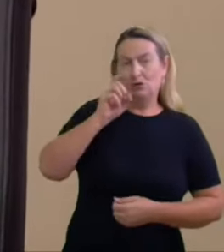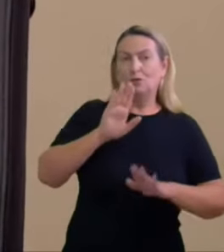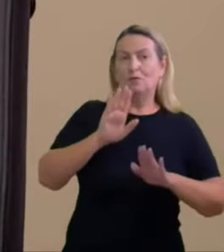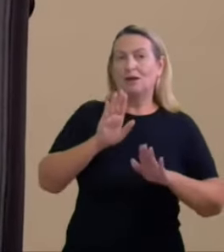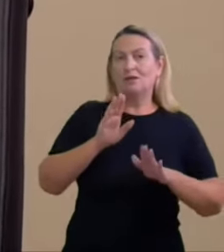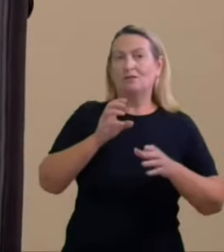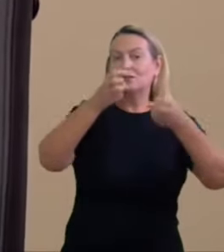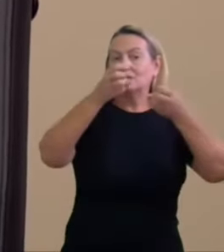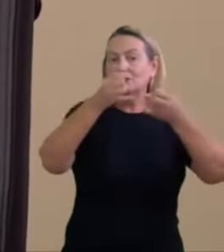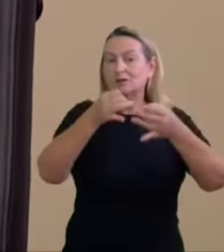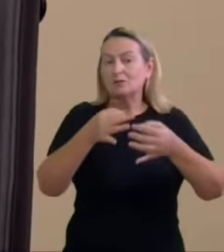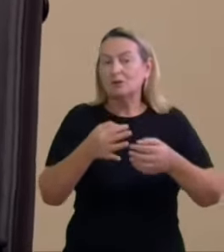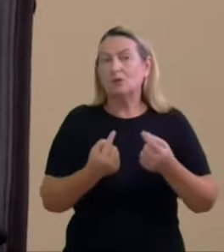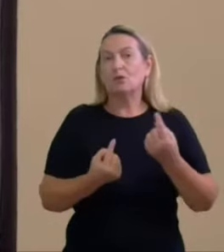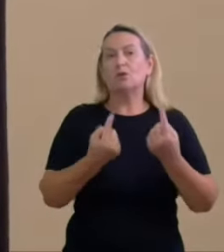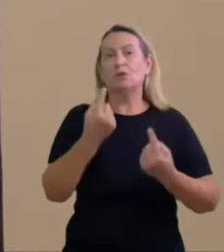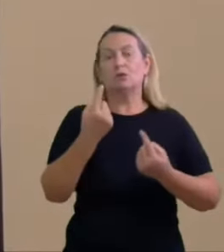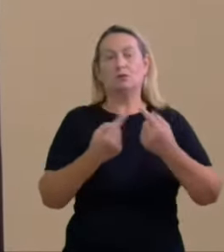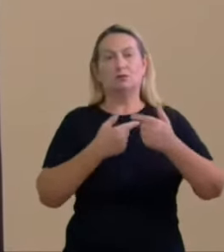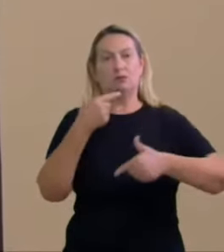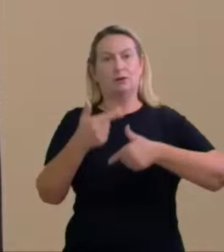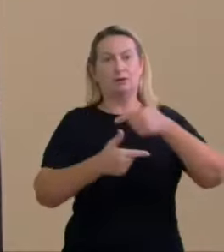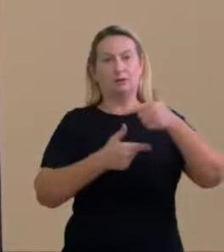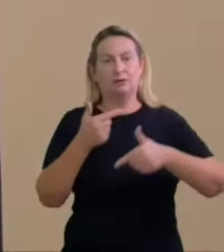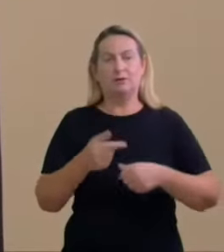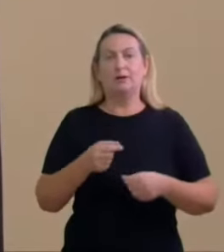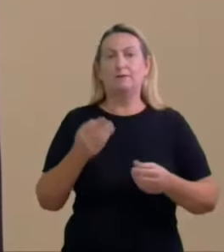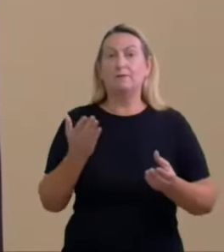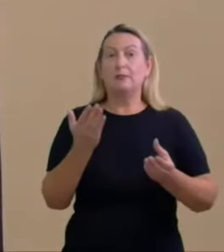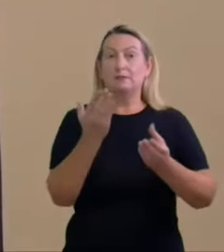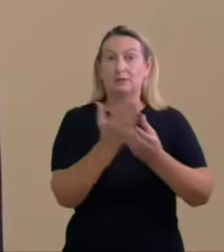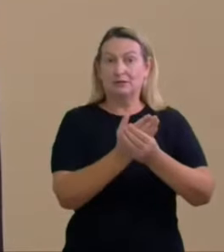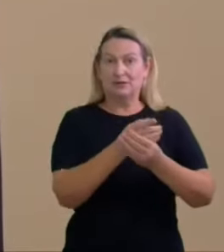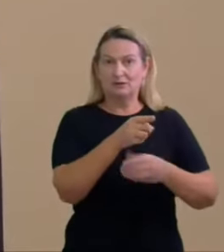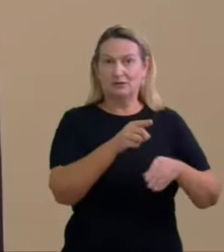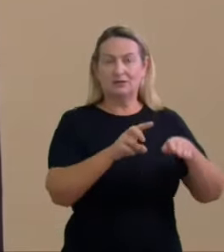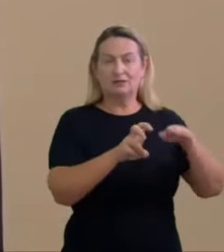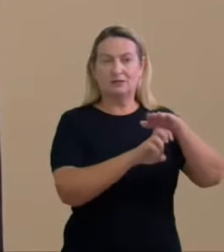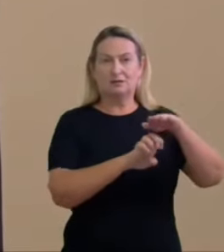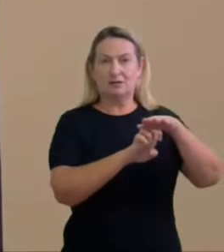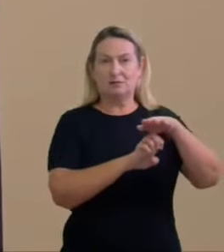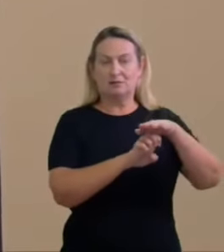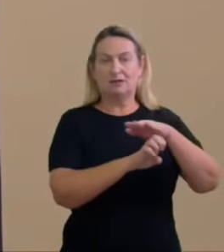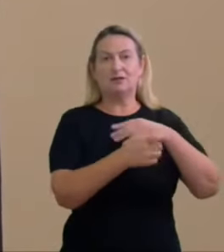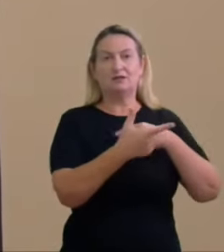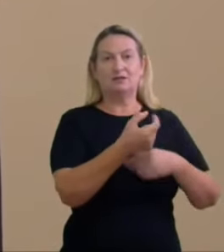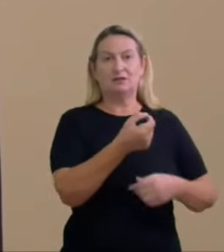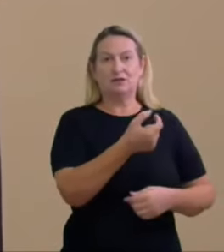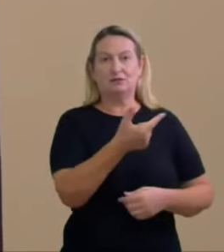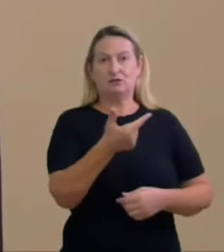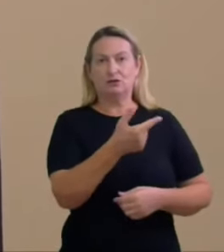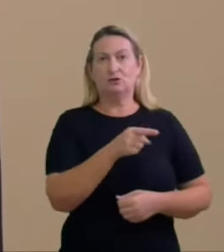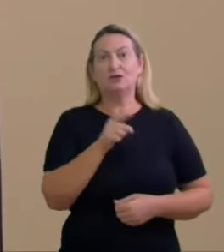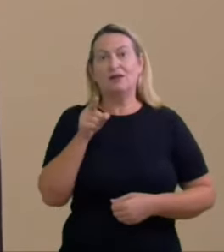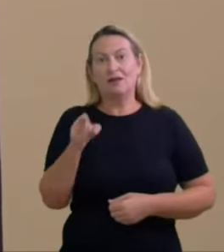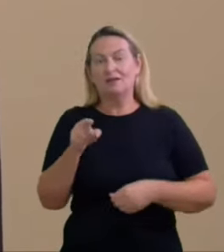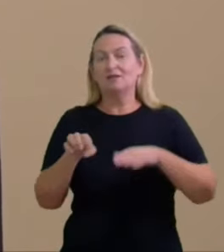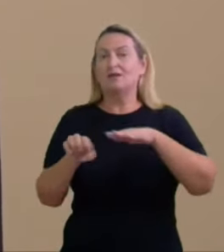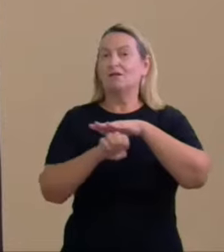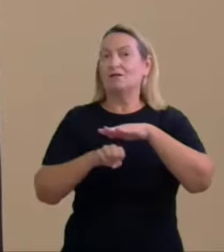no caso do processo movido pela empresa 2022 que esse acordo nunca foi juntado aos autos e etc toda aquela ladainha